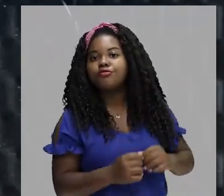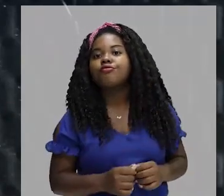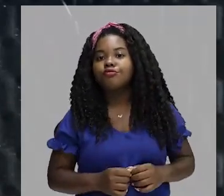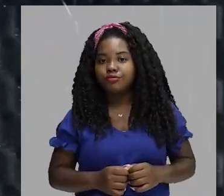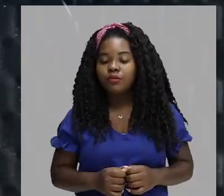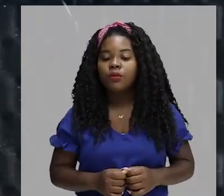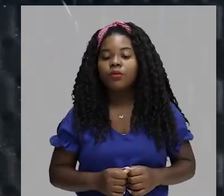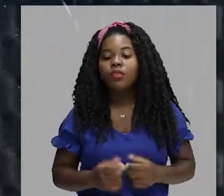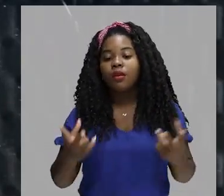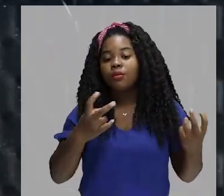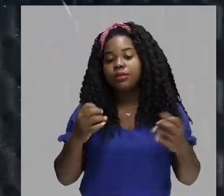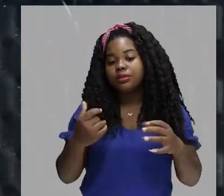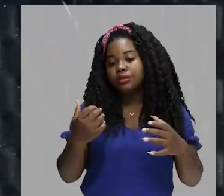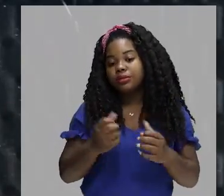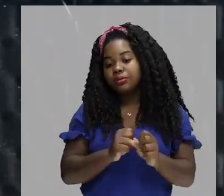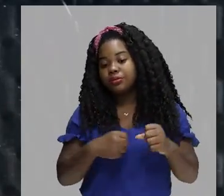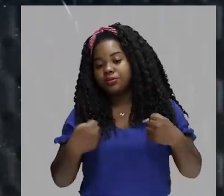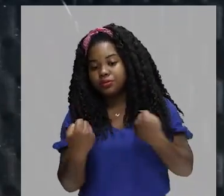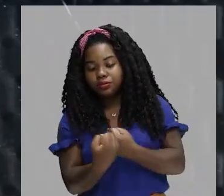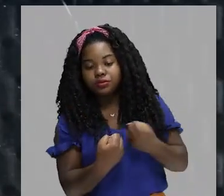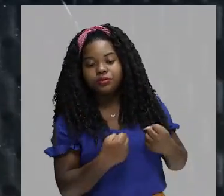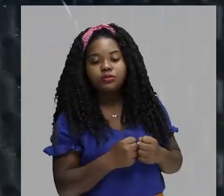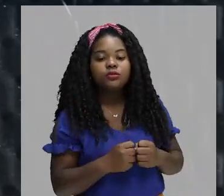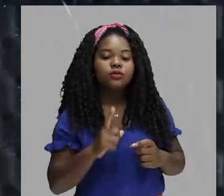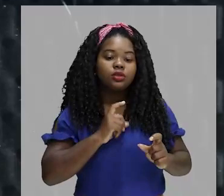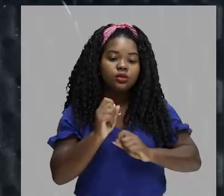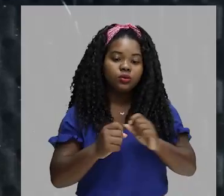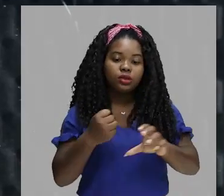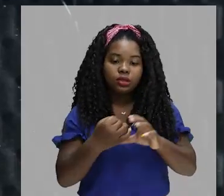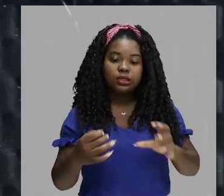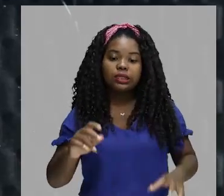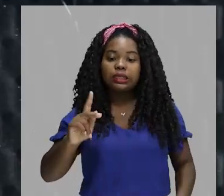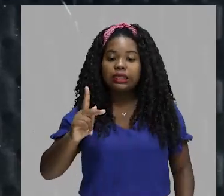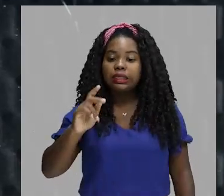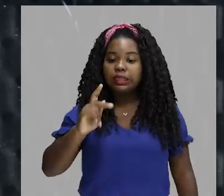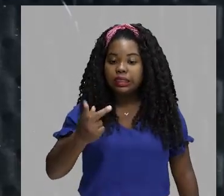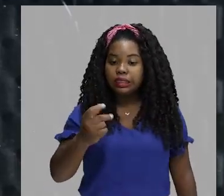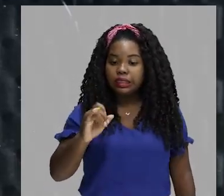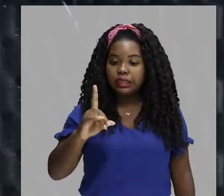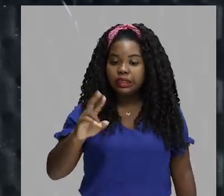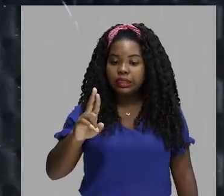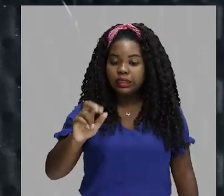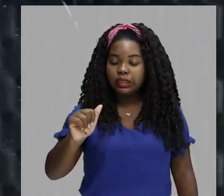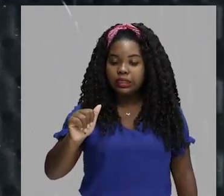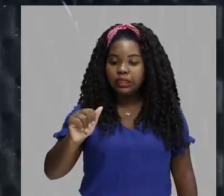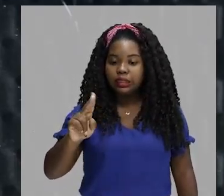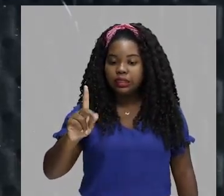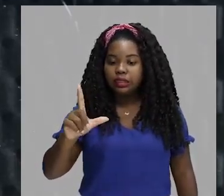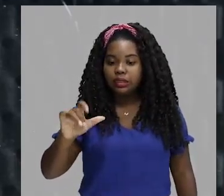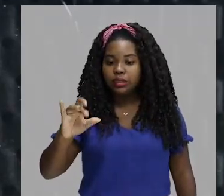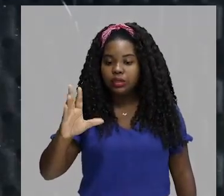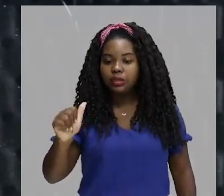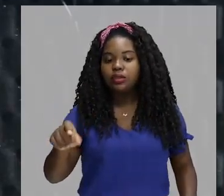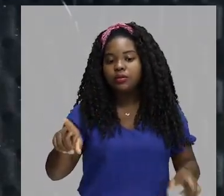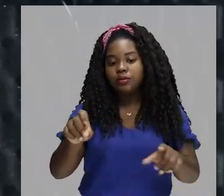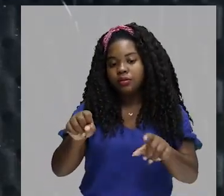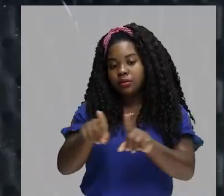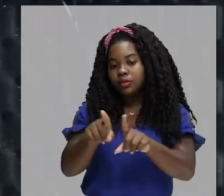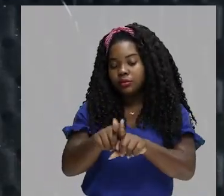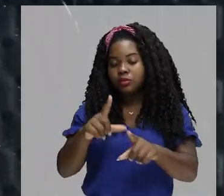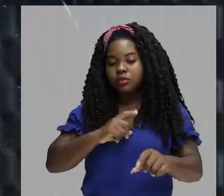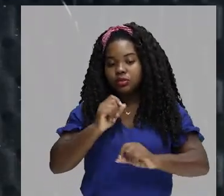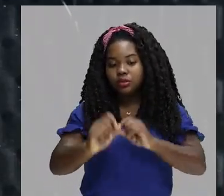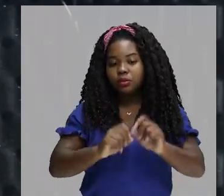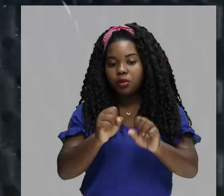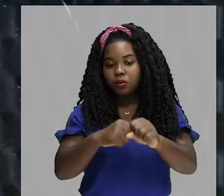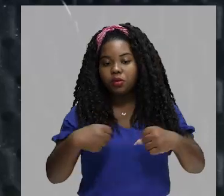essas sociedades, elas vão se caracterizar como sociedades hidráulicas. Nós temos aqui também a presença de